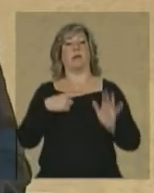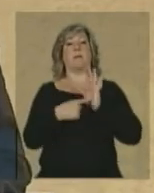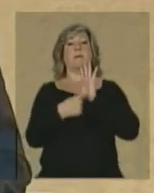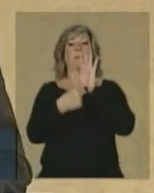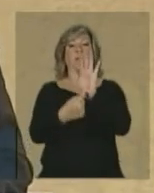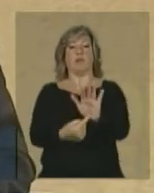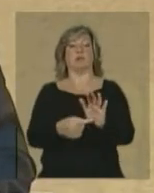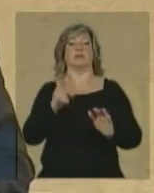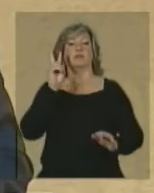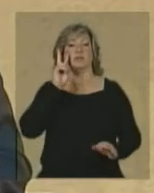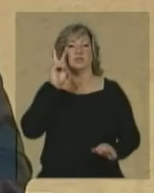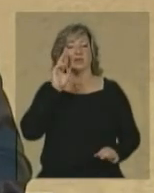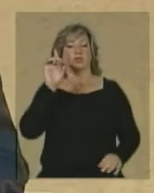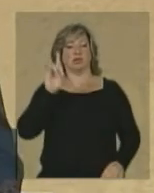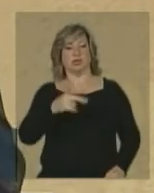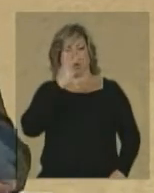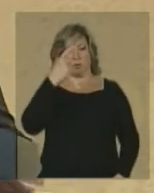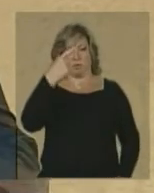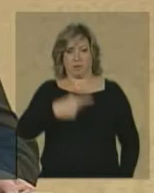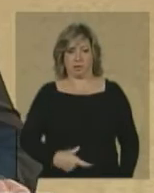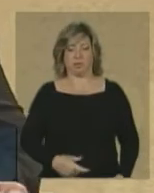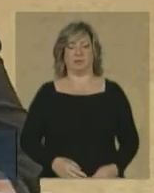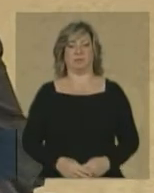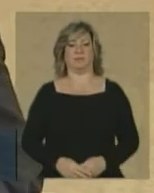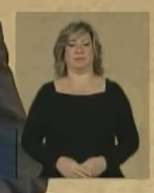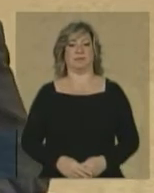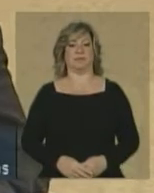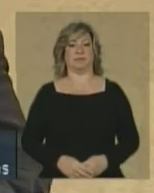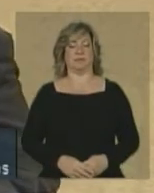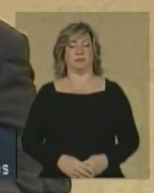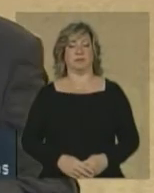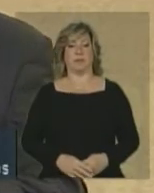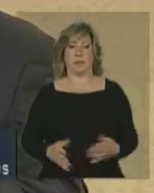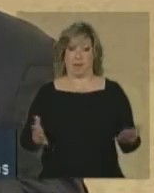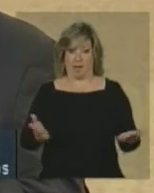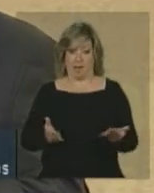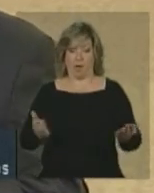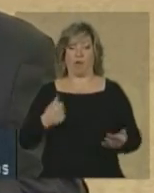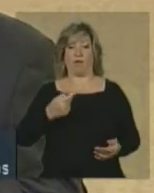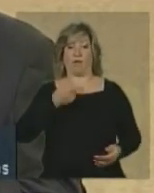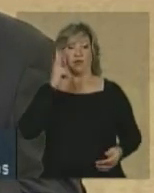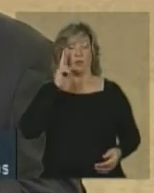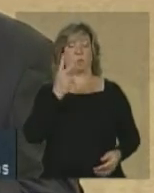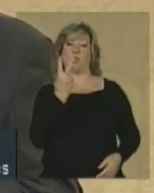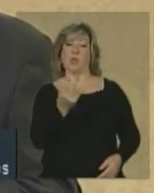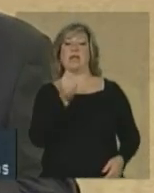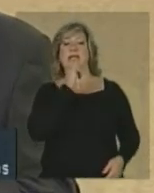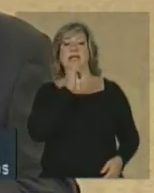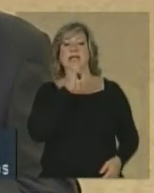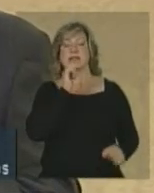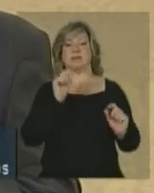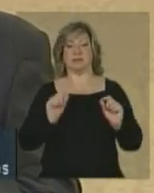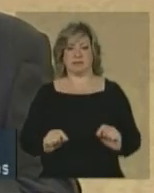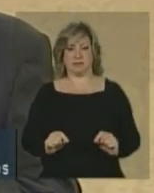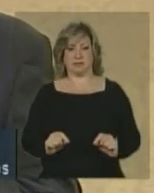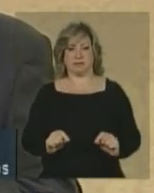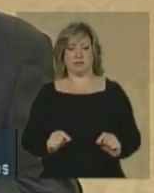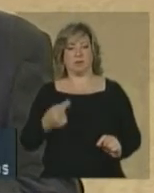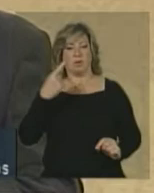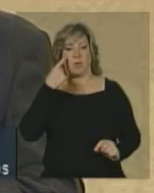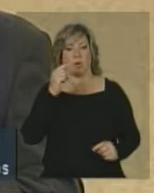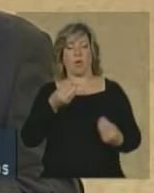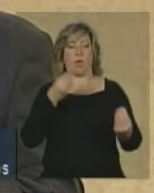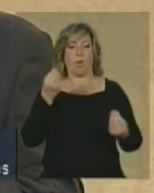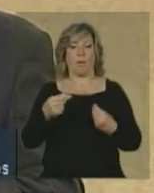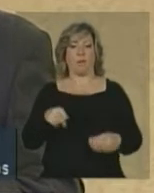observância dos direitos humanos. Faço referência neste ponto a dois exemplos de observância